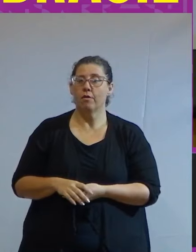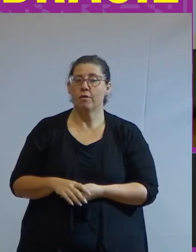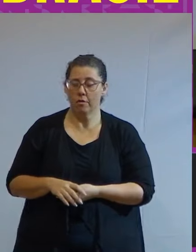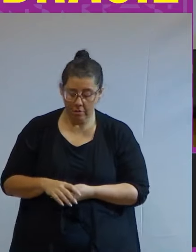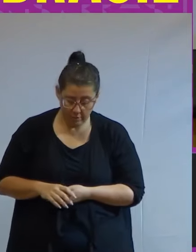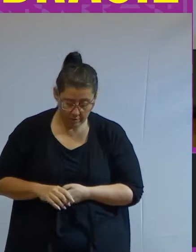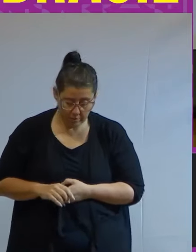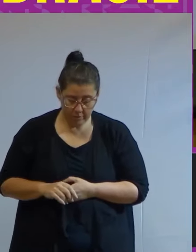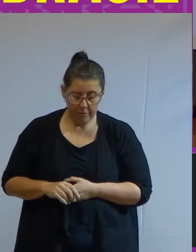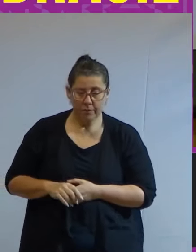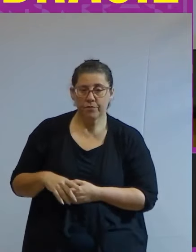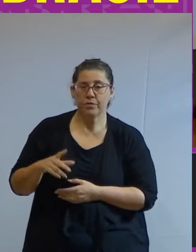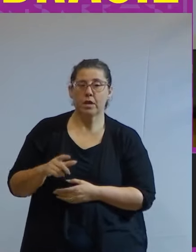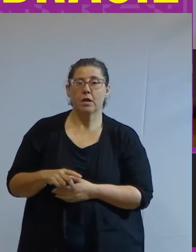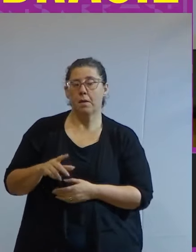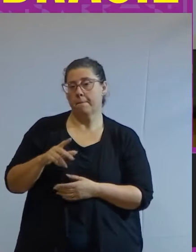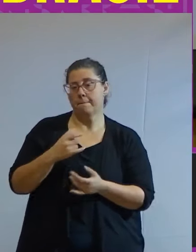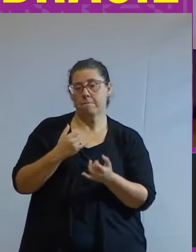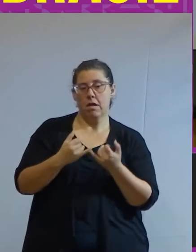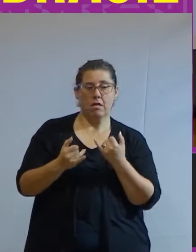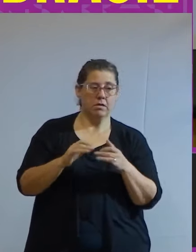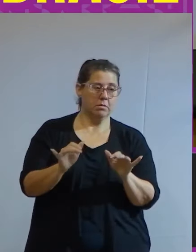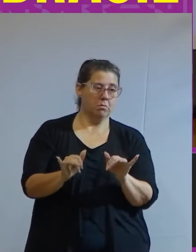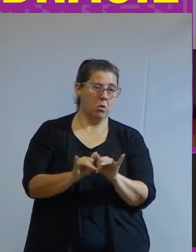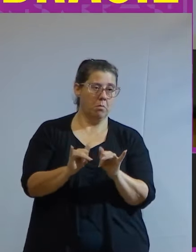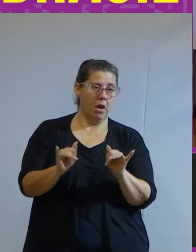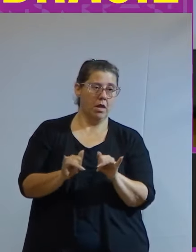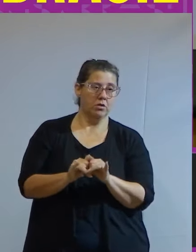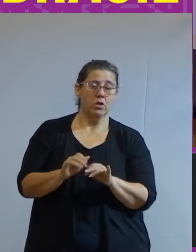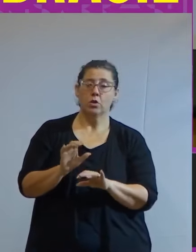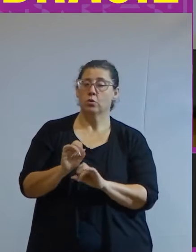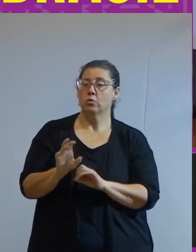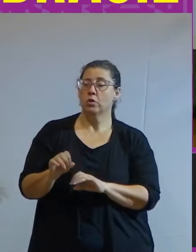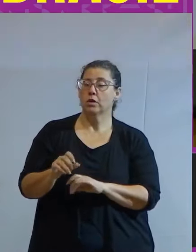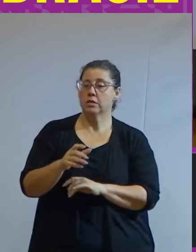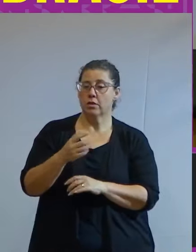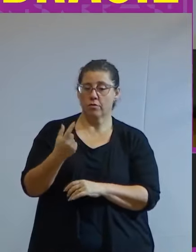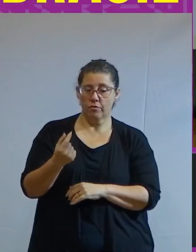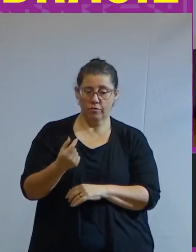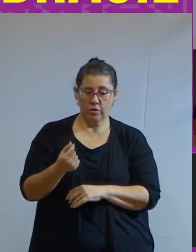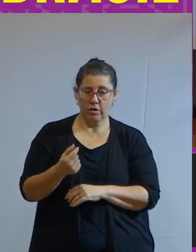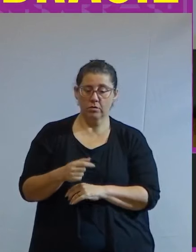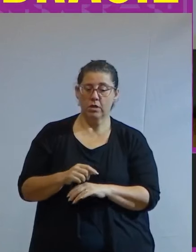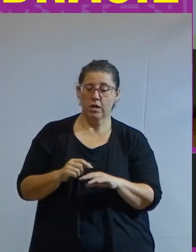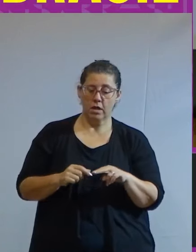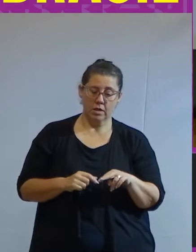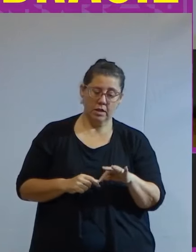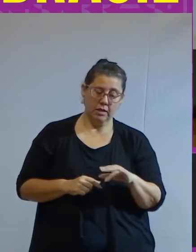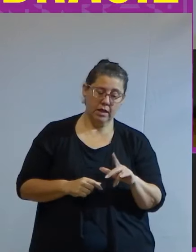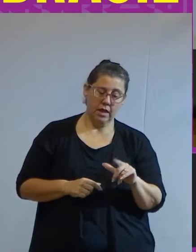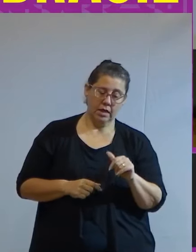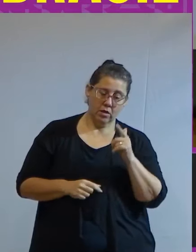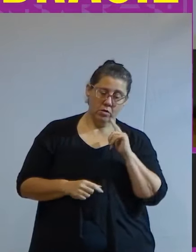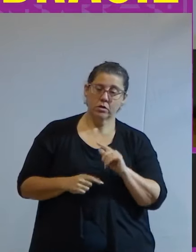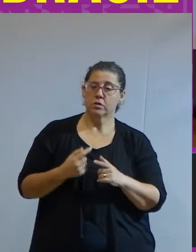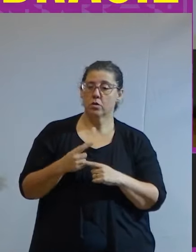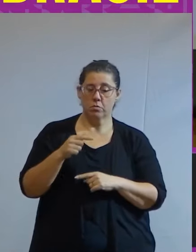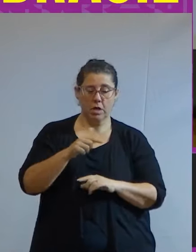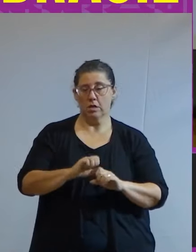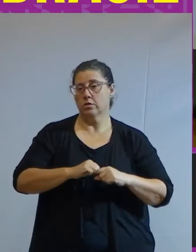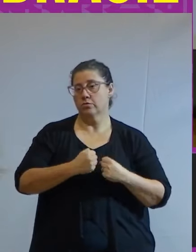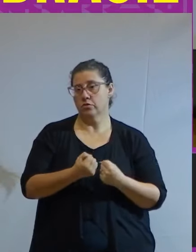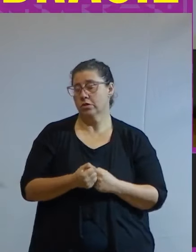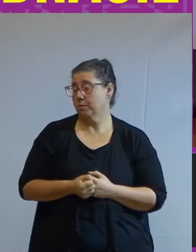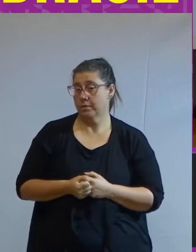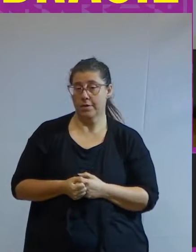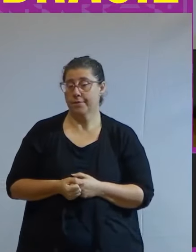para pessoas de baixa renda como algo meritocrático então a educação financeira ela Natália conseguiu porque simplesmente ela se esforçou